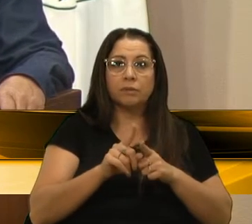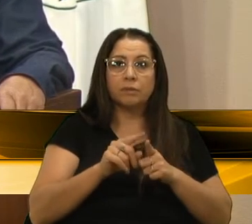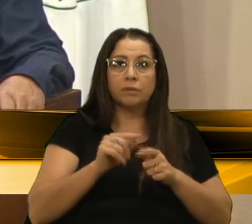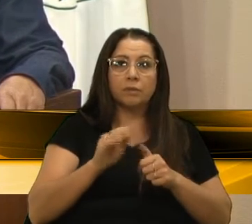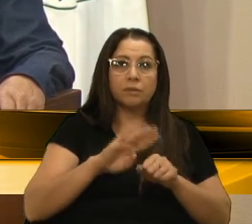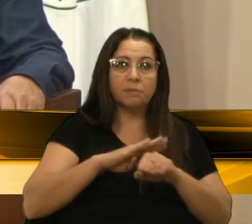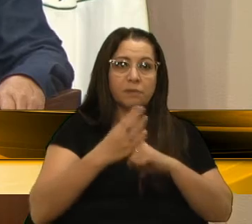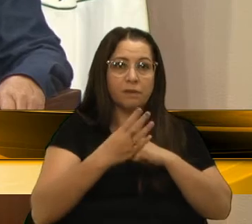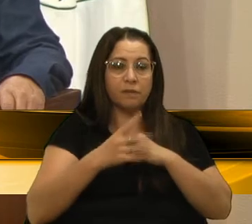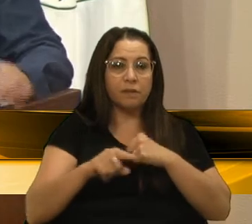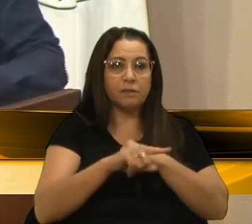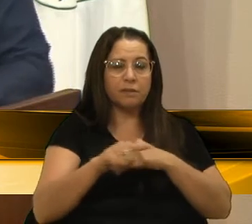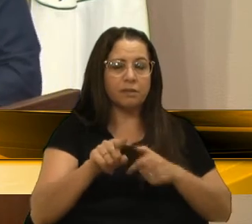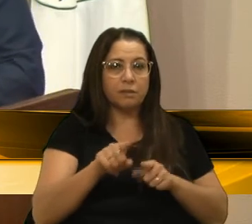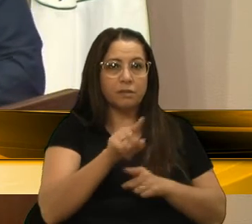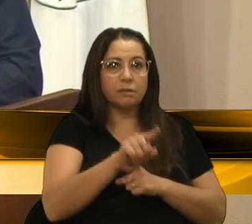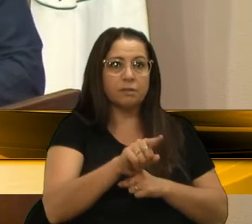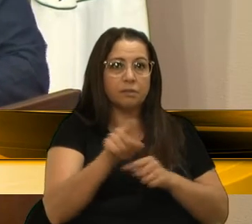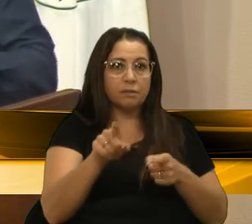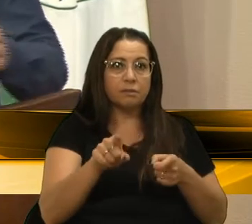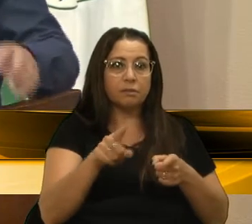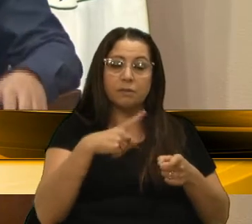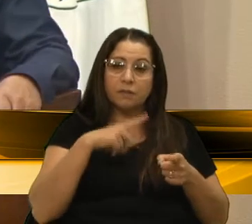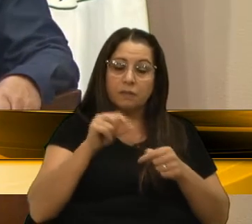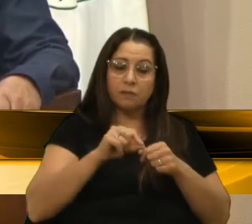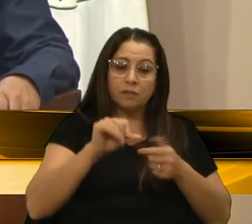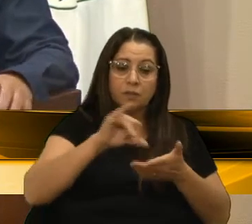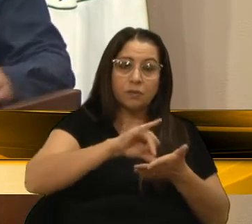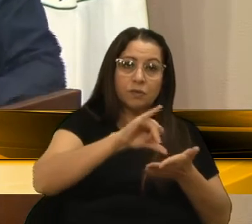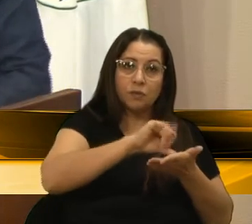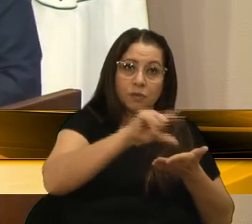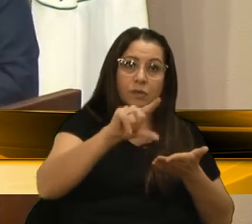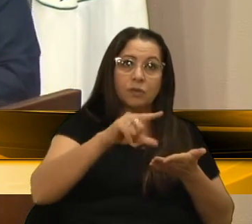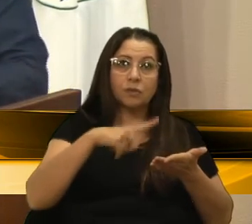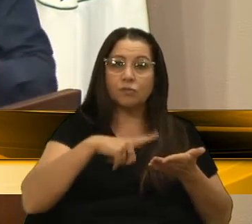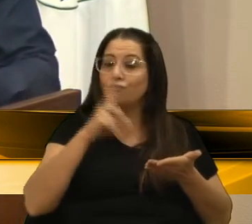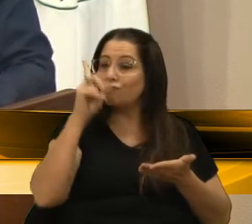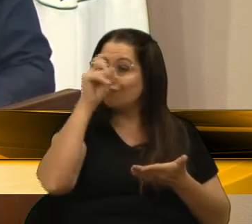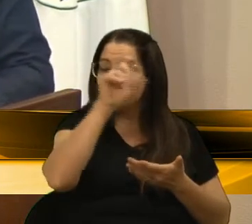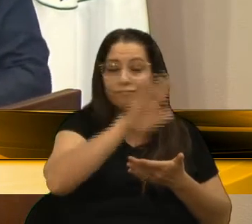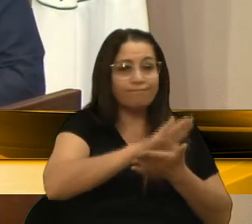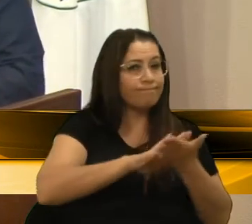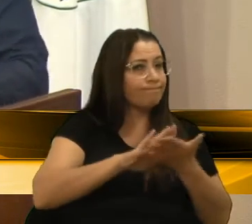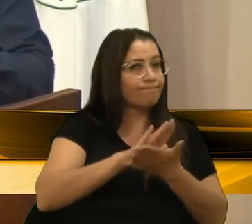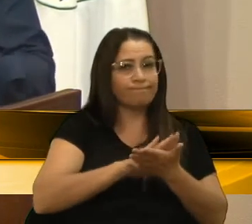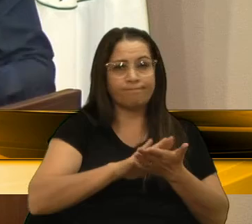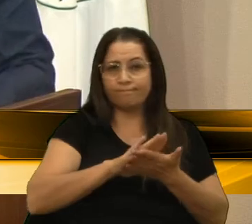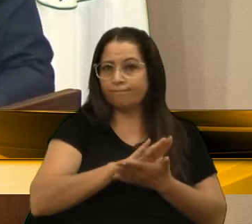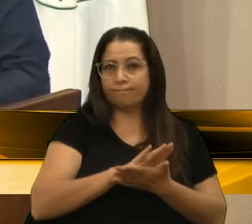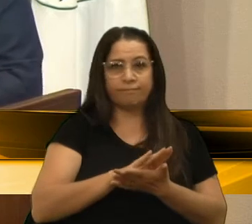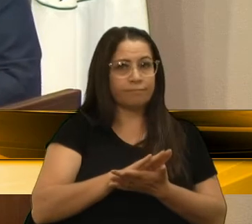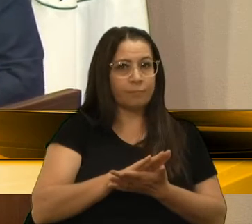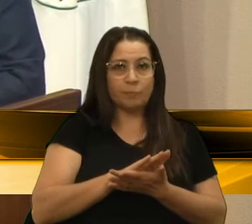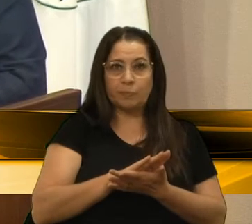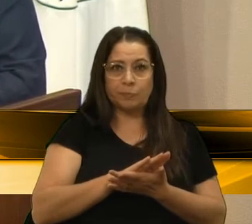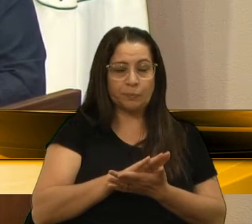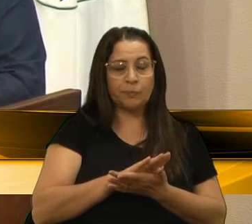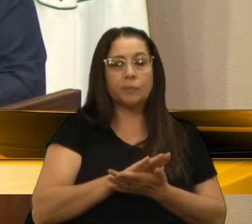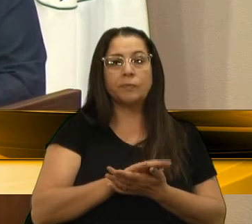bairro, e assim, se tivesse que fazer aqui no centro, ele não tinha dificuldade nenhuma, não tinha dificuldade nenhuma,